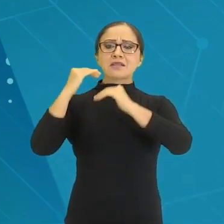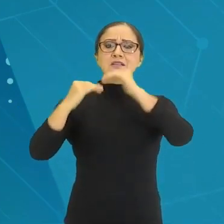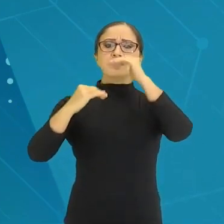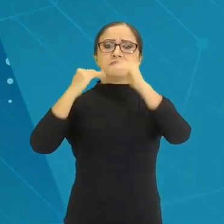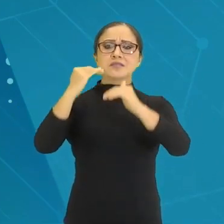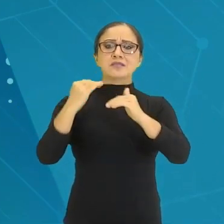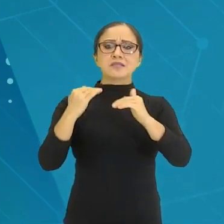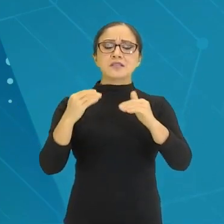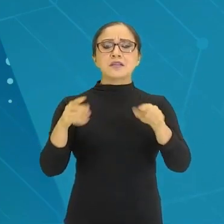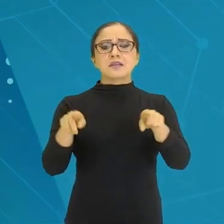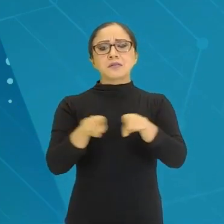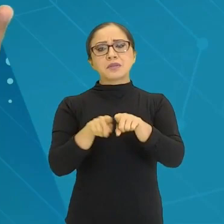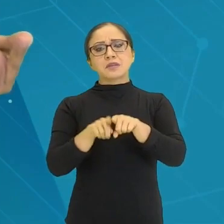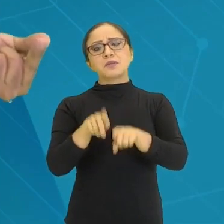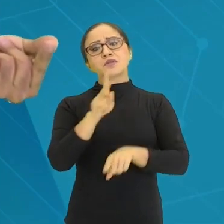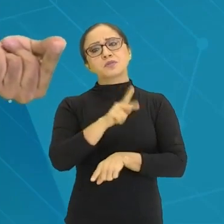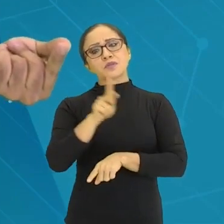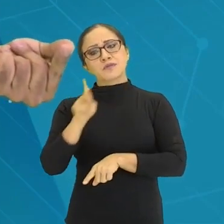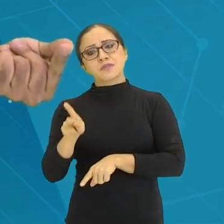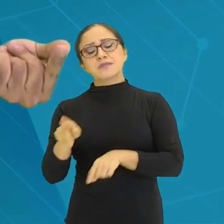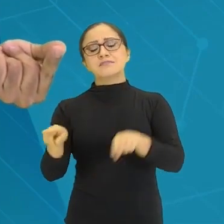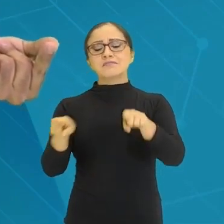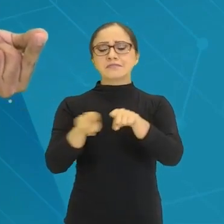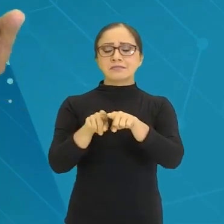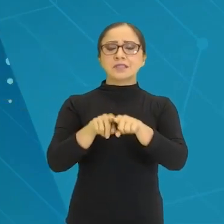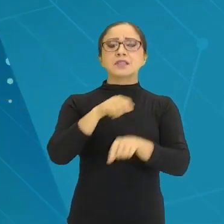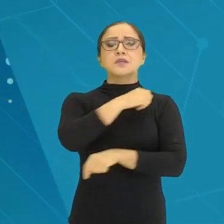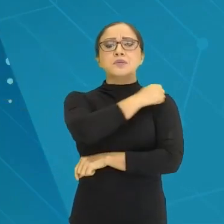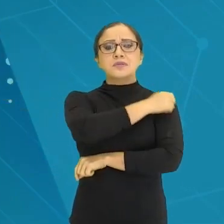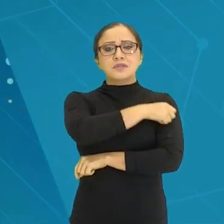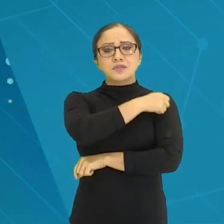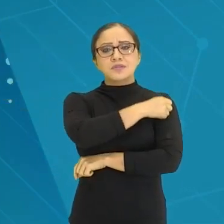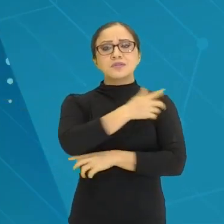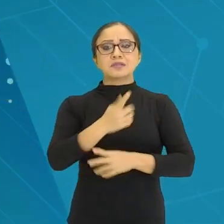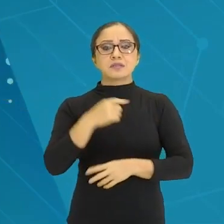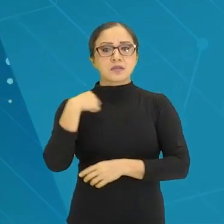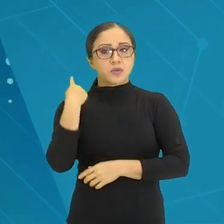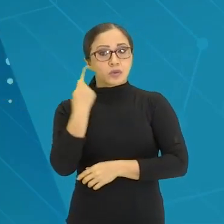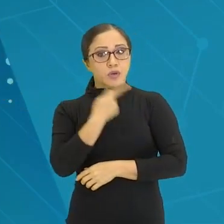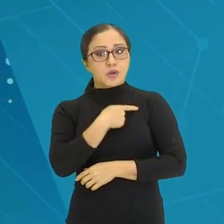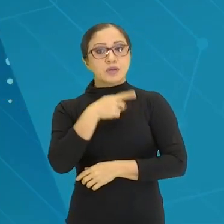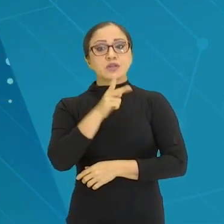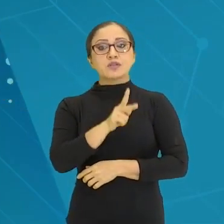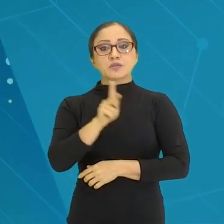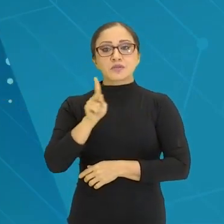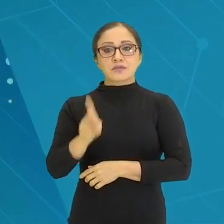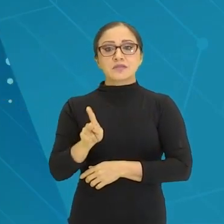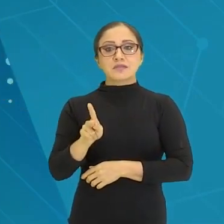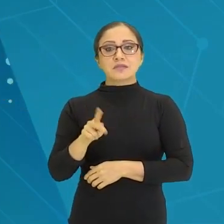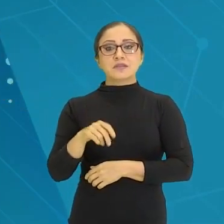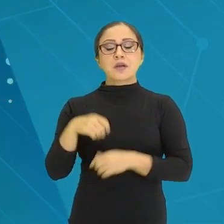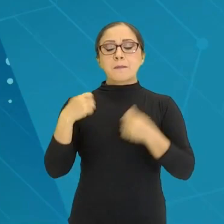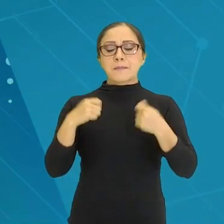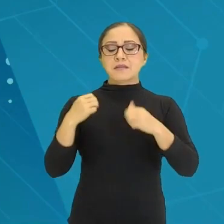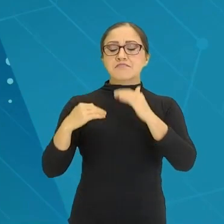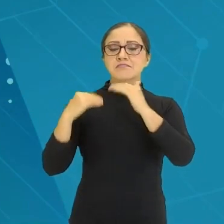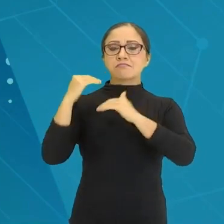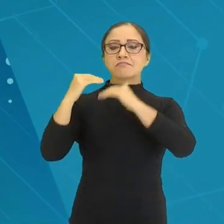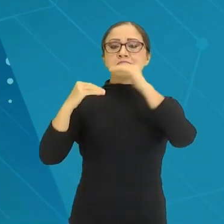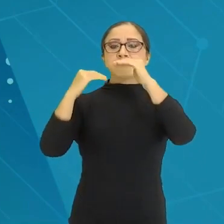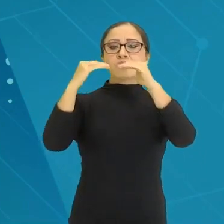pelos professores quanto pelos estudantes. Então, nós professores precisamos desenvolver algumas habilidades,